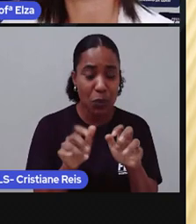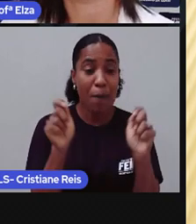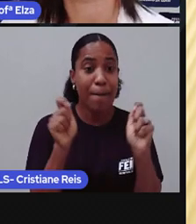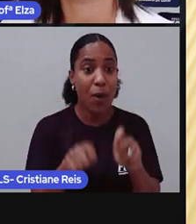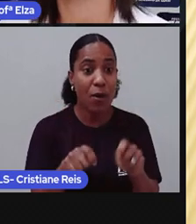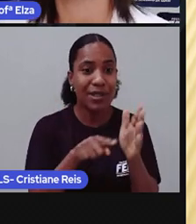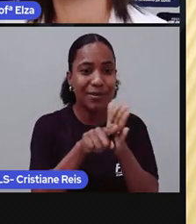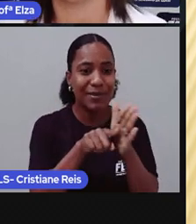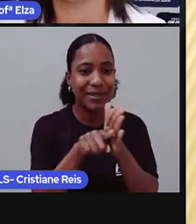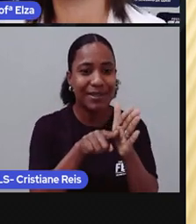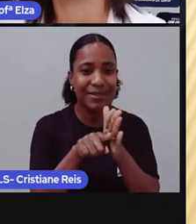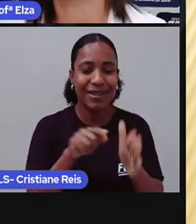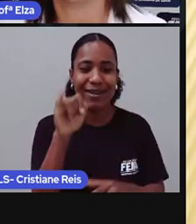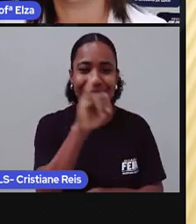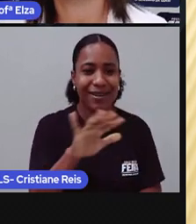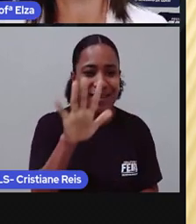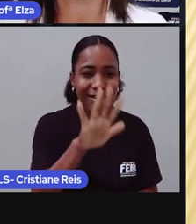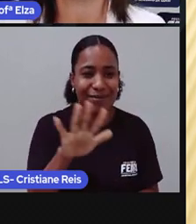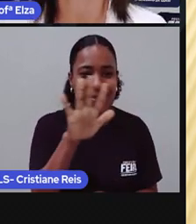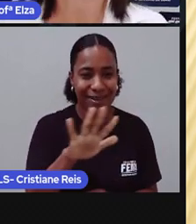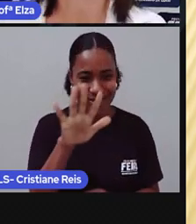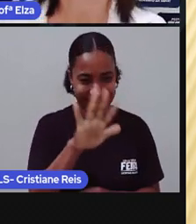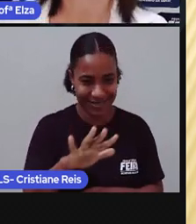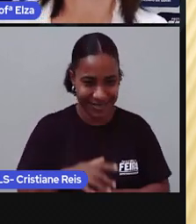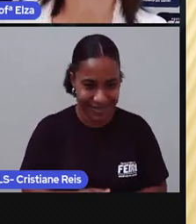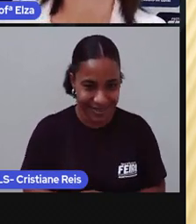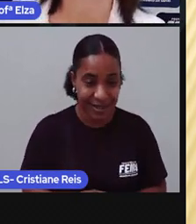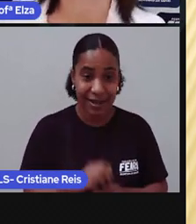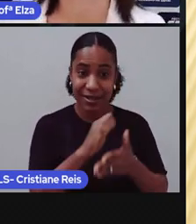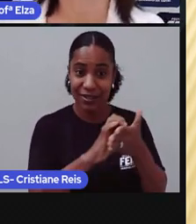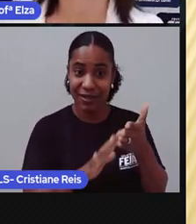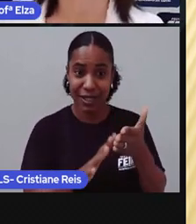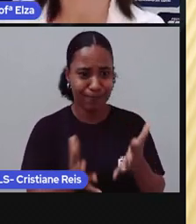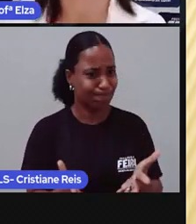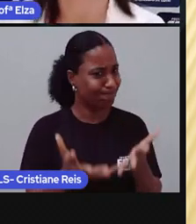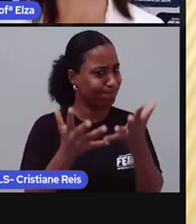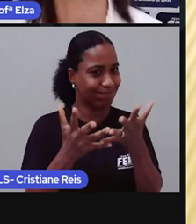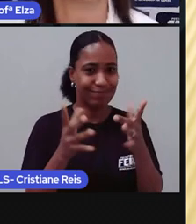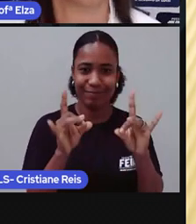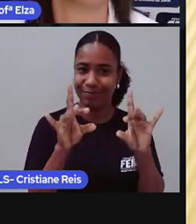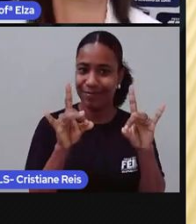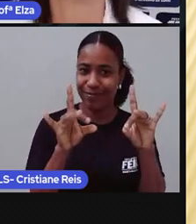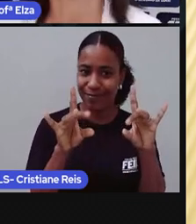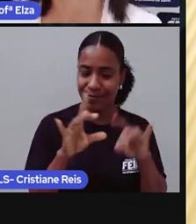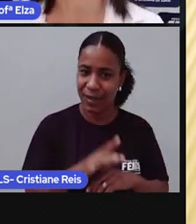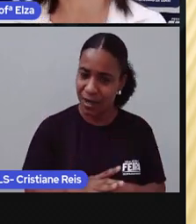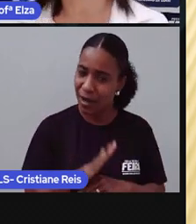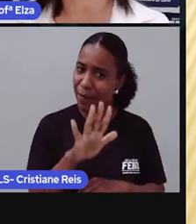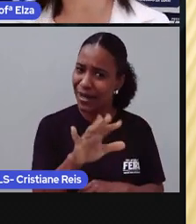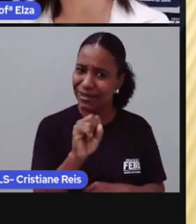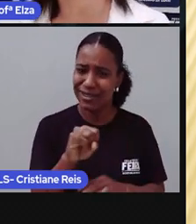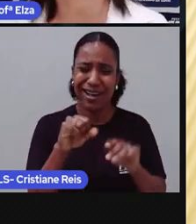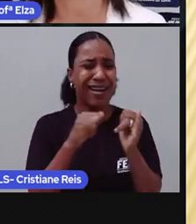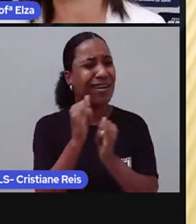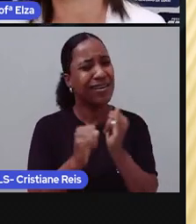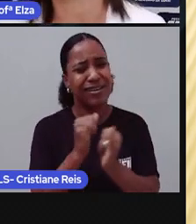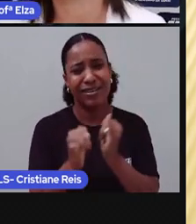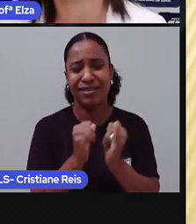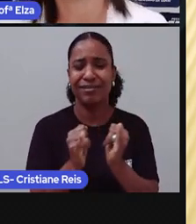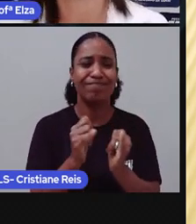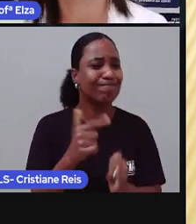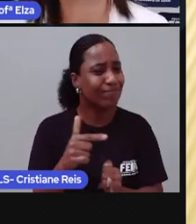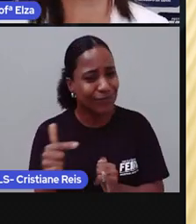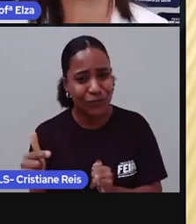enriqueça a sua atividade. Mas caso você não tenha acesso à internet, isso não é motivo para não realizar atividade.